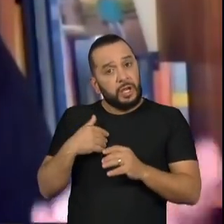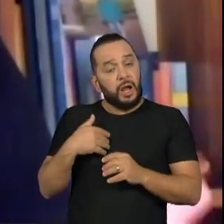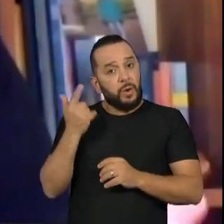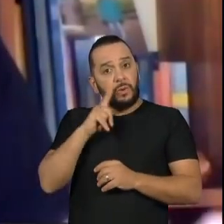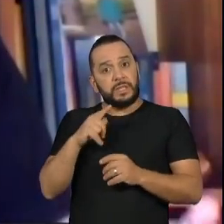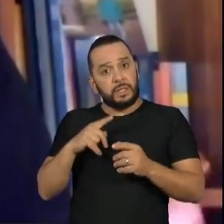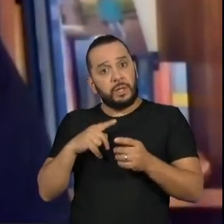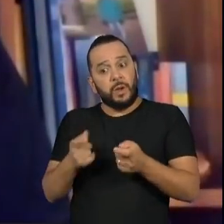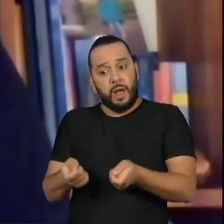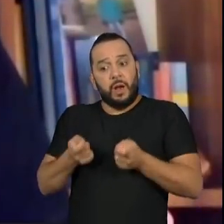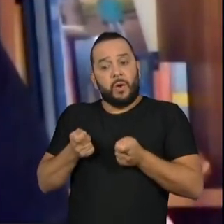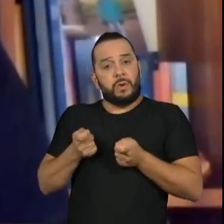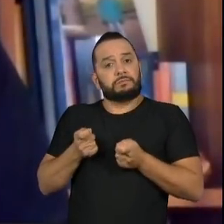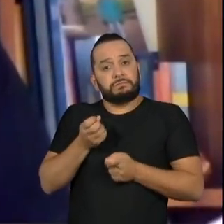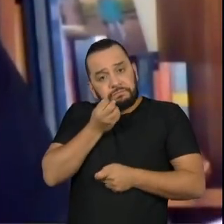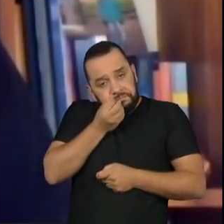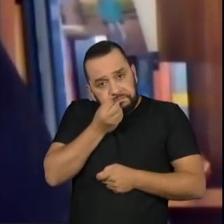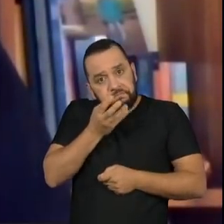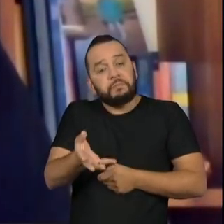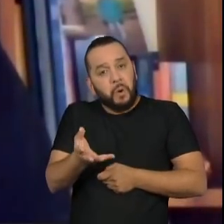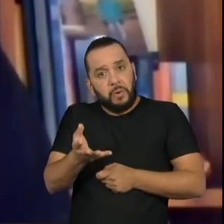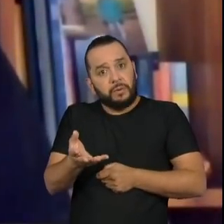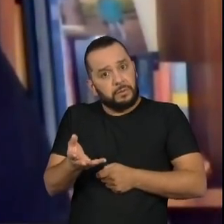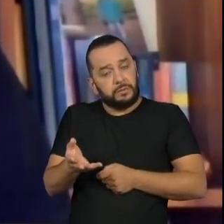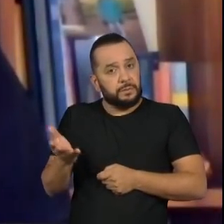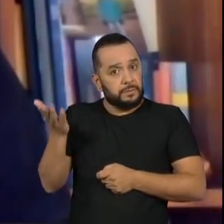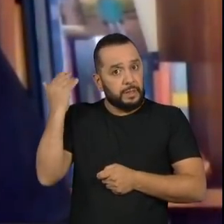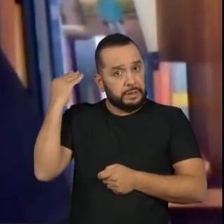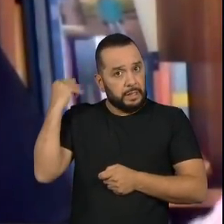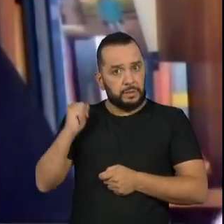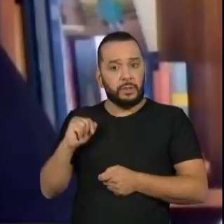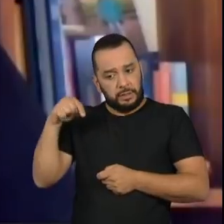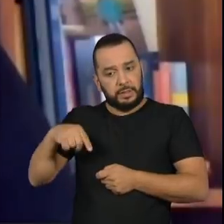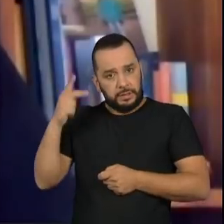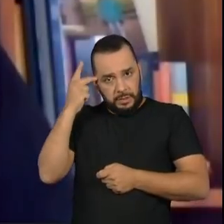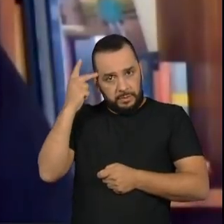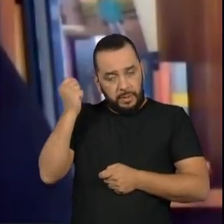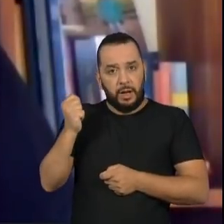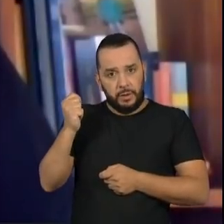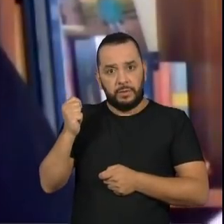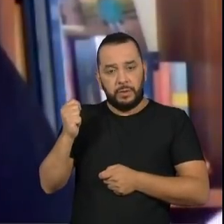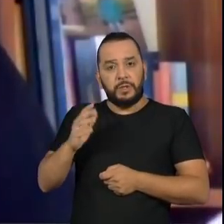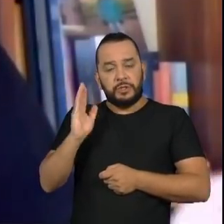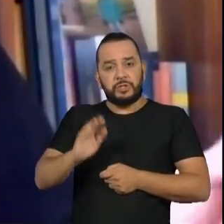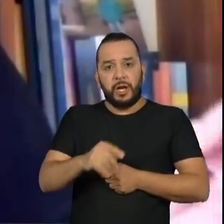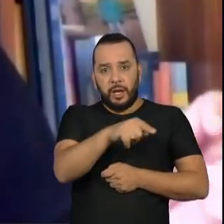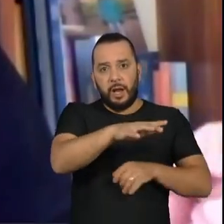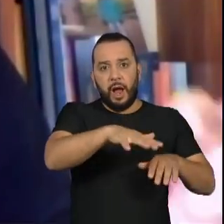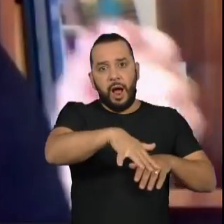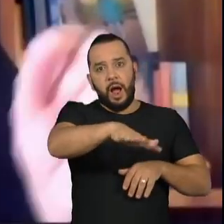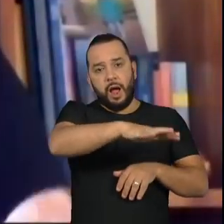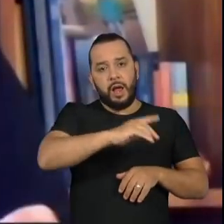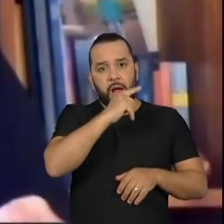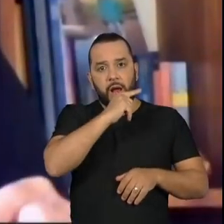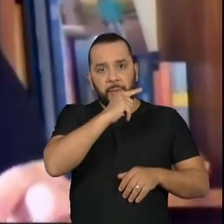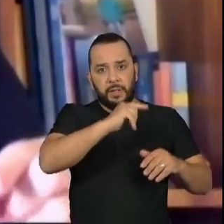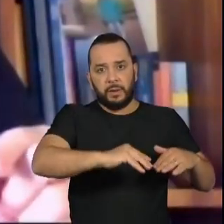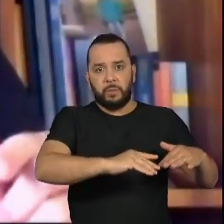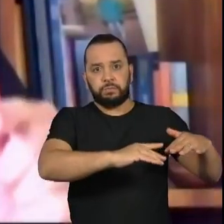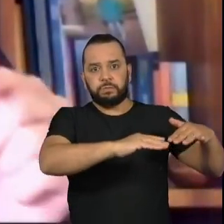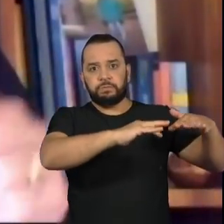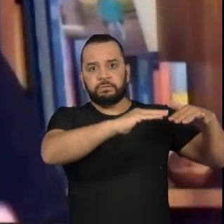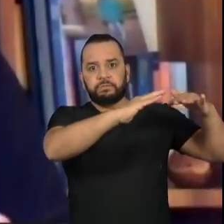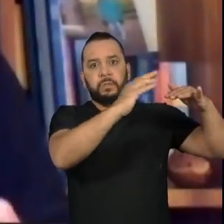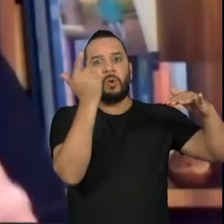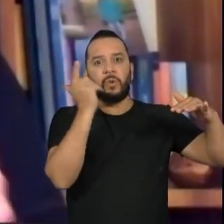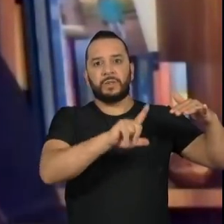sistemas de abastecimento de água da região metropolitana de São Paulo, que foi o sistema Guarapiranga. Então, a atitude de cada cidadão